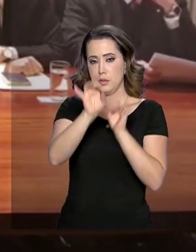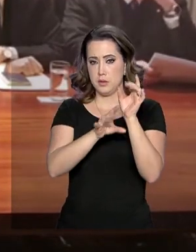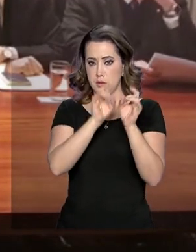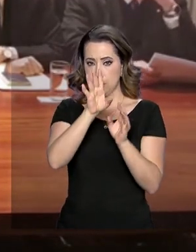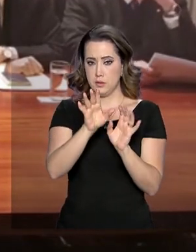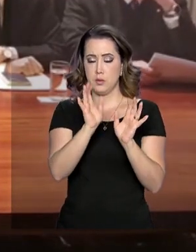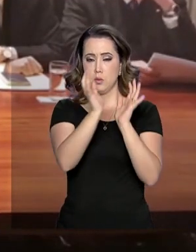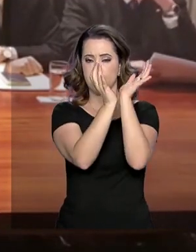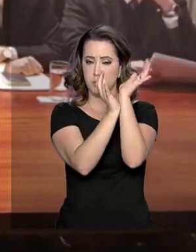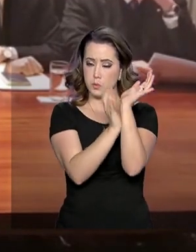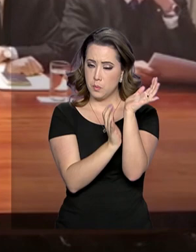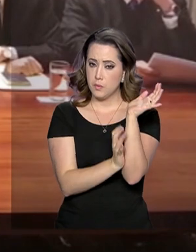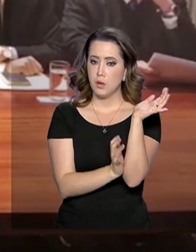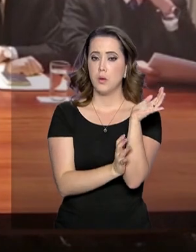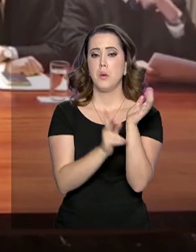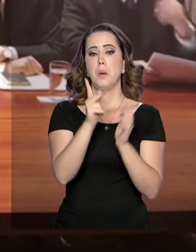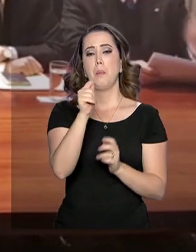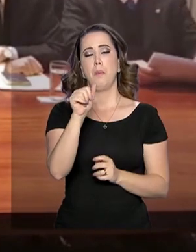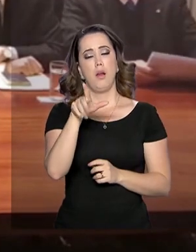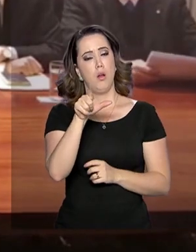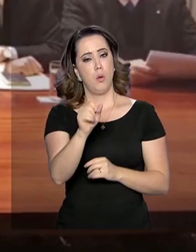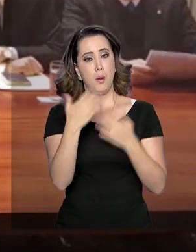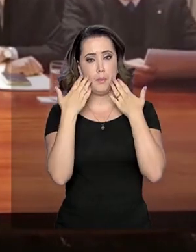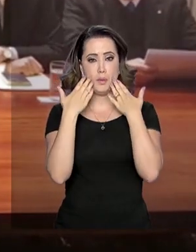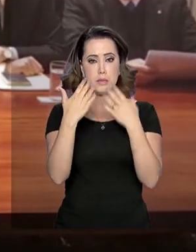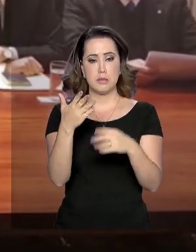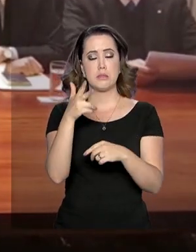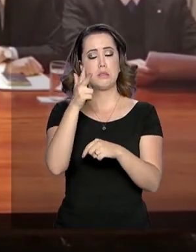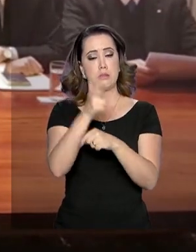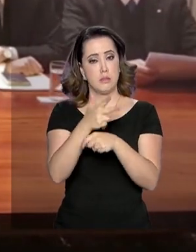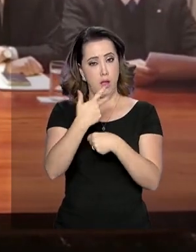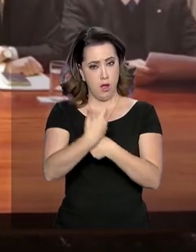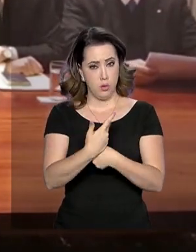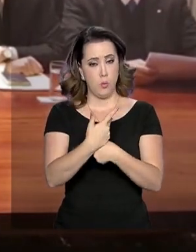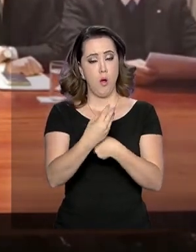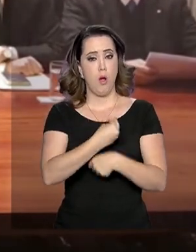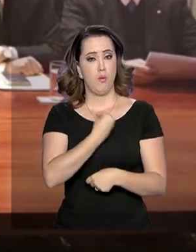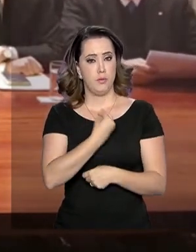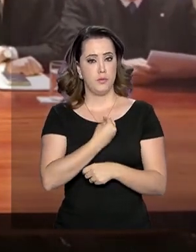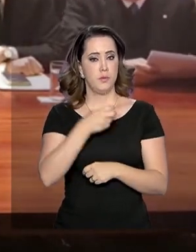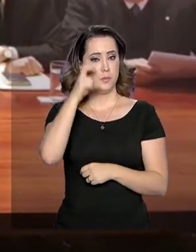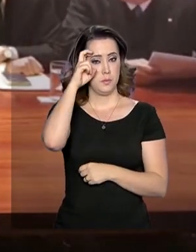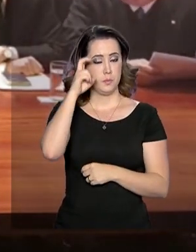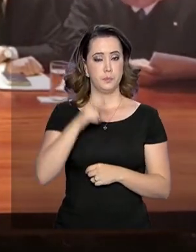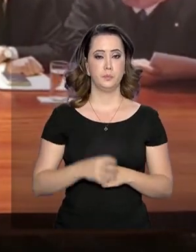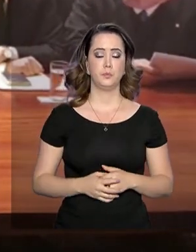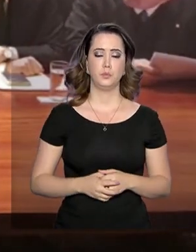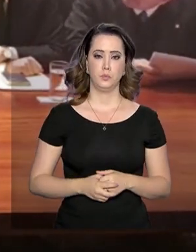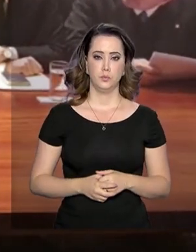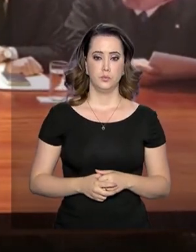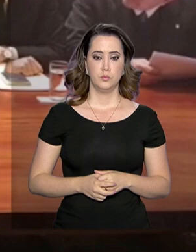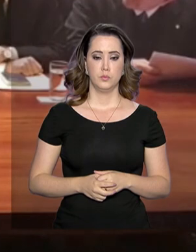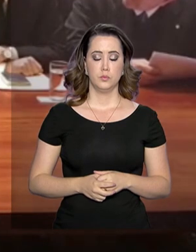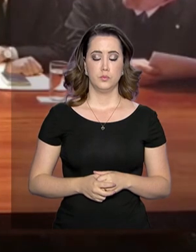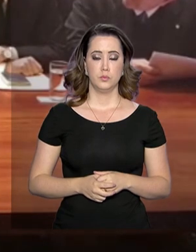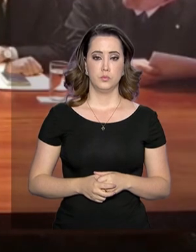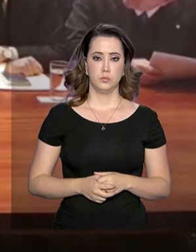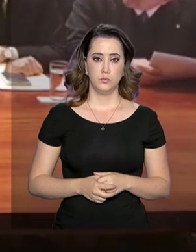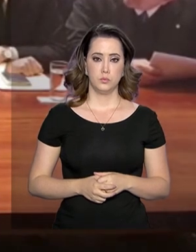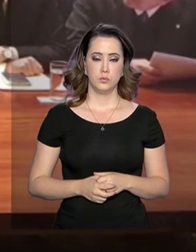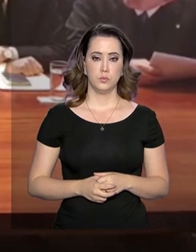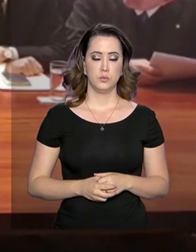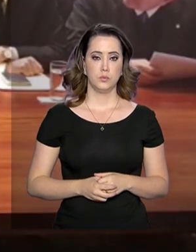desburocratização, Paulo Ebel, em transmissão pelas redes sociais nesta quinta-feira. O impacto dela vai gerar mais de 3